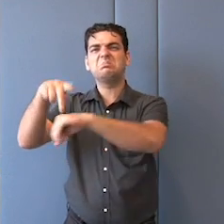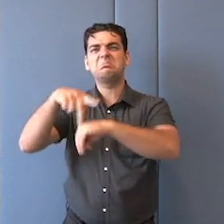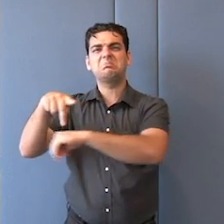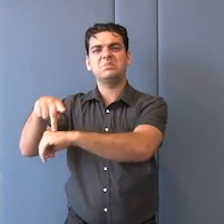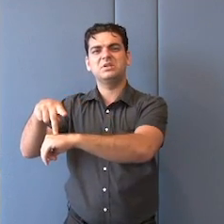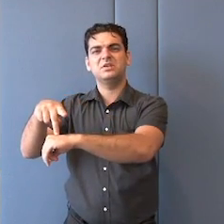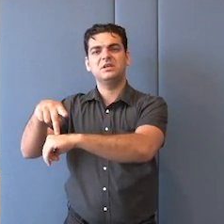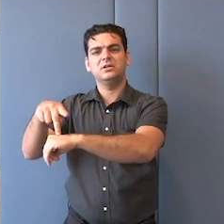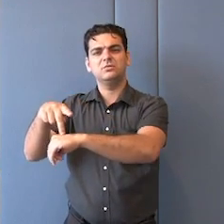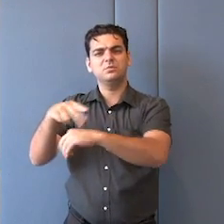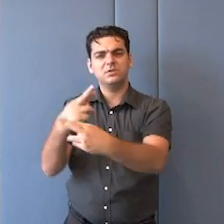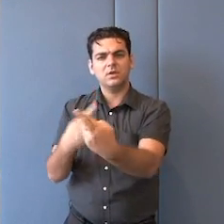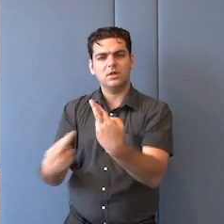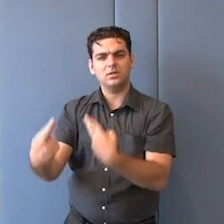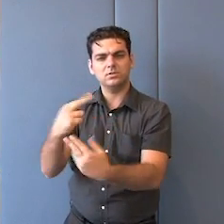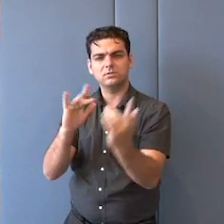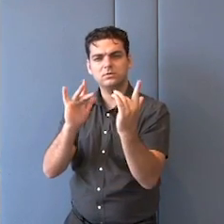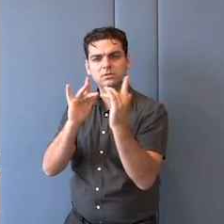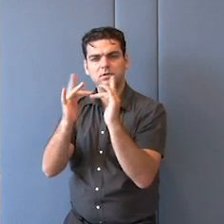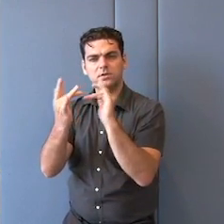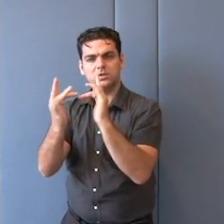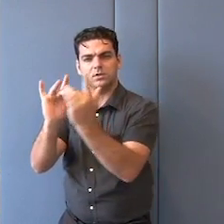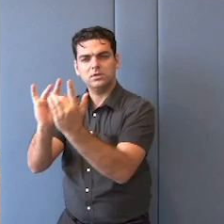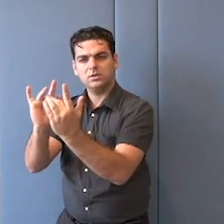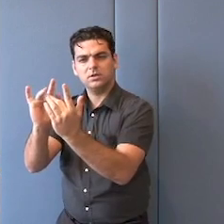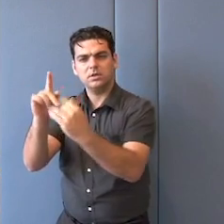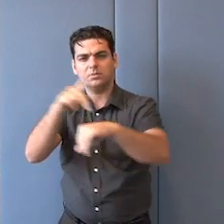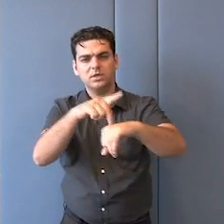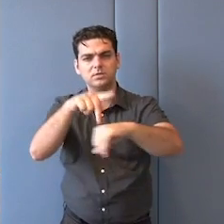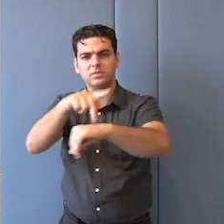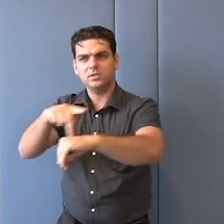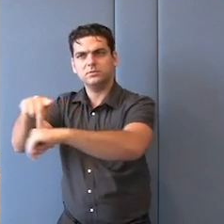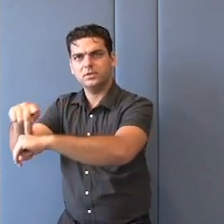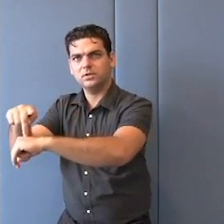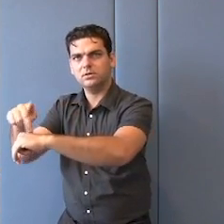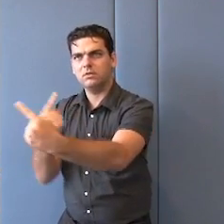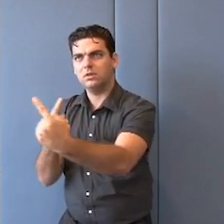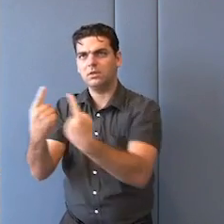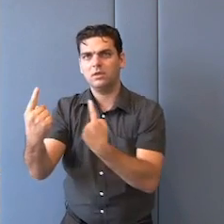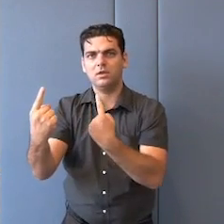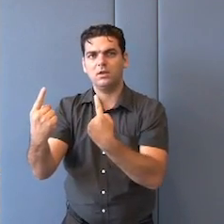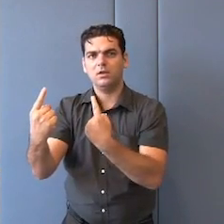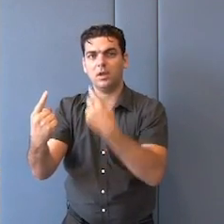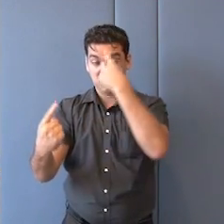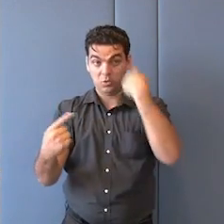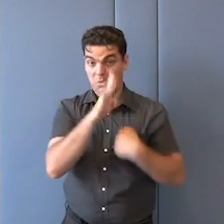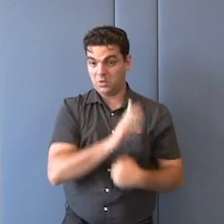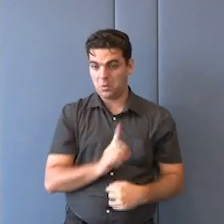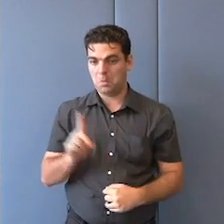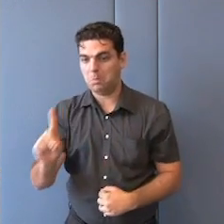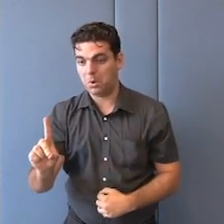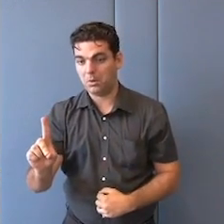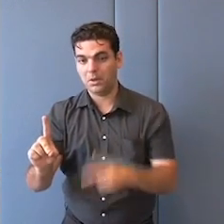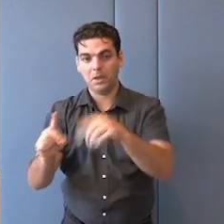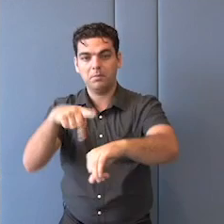quando a fala de relações internacionais, relações internacionais. Então, a nossa presença no mundo, ela se dá através de